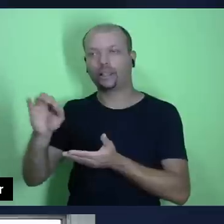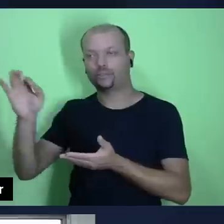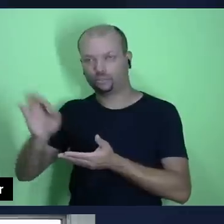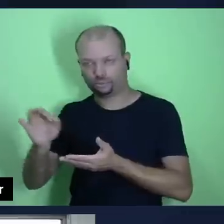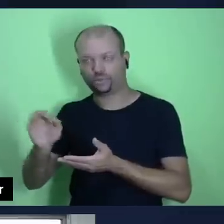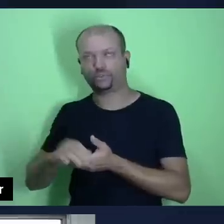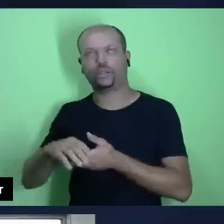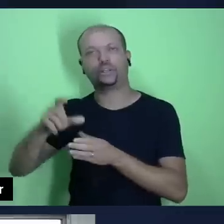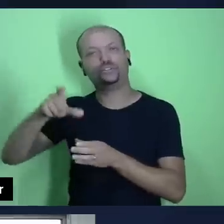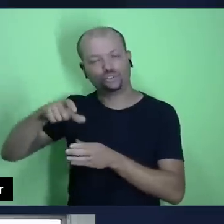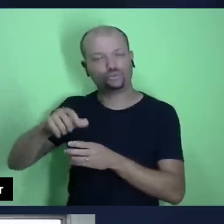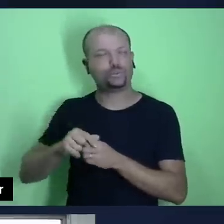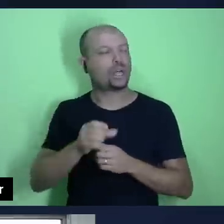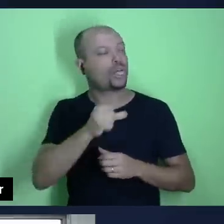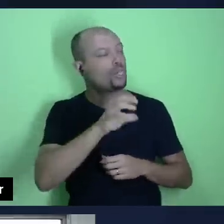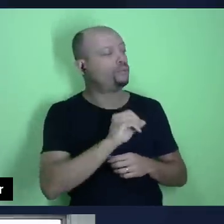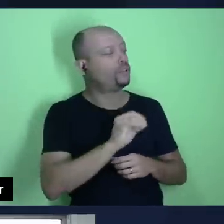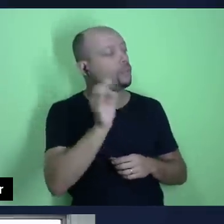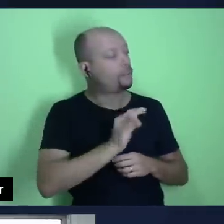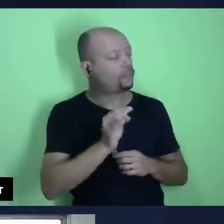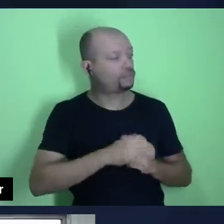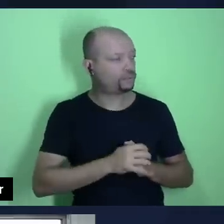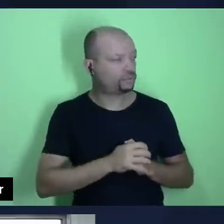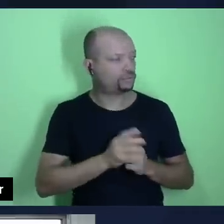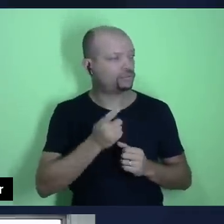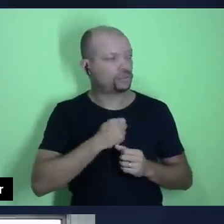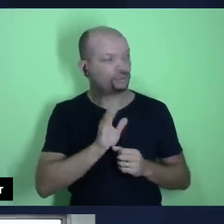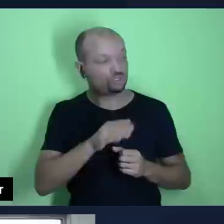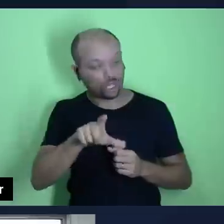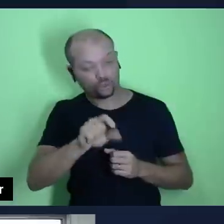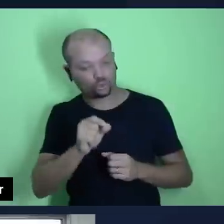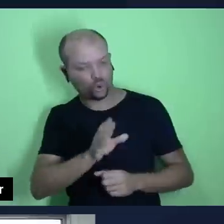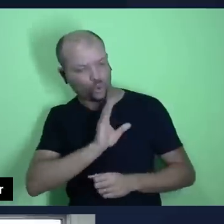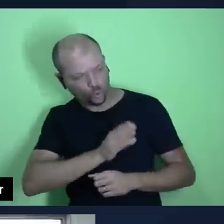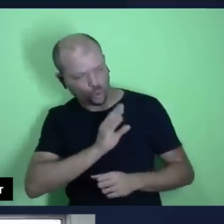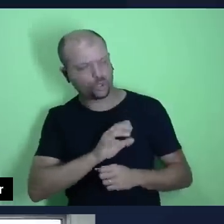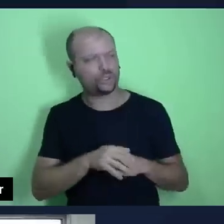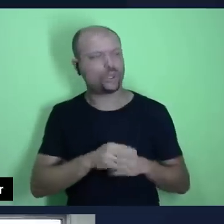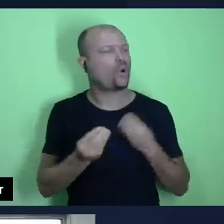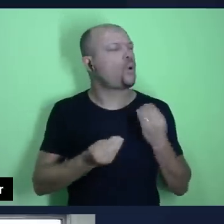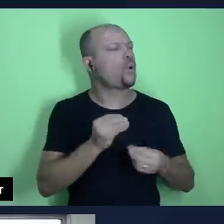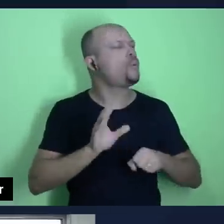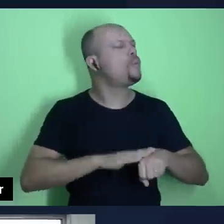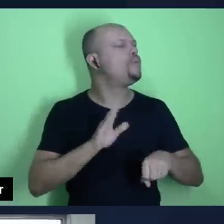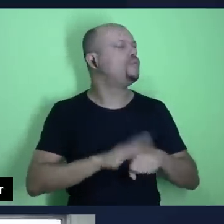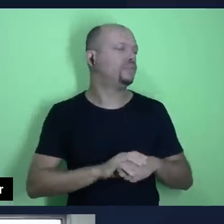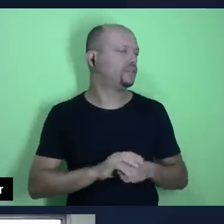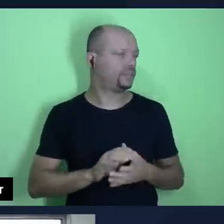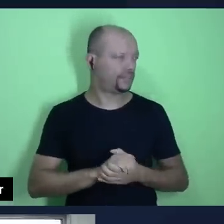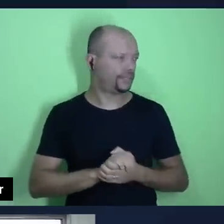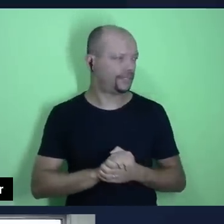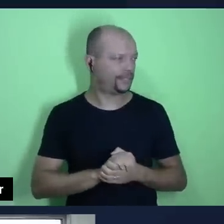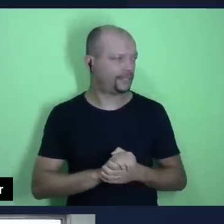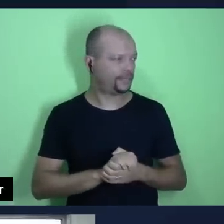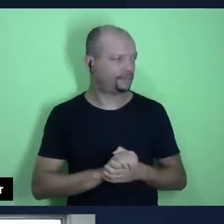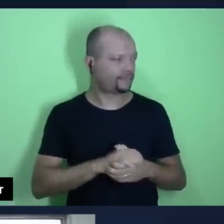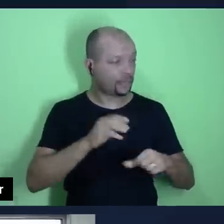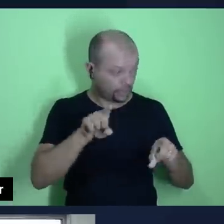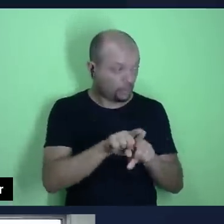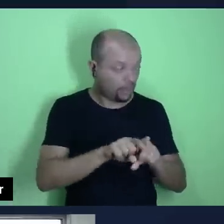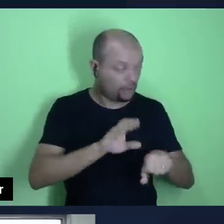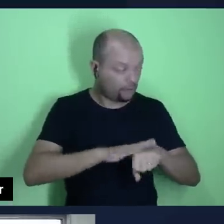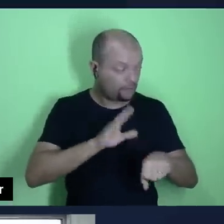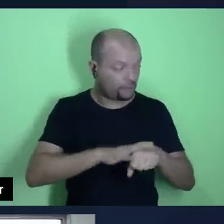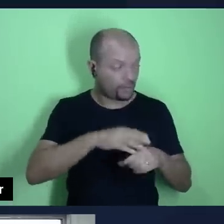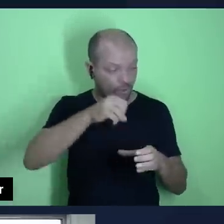noventa por cento que sobram, eu defino um valor no meu coração. Como deveria ser esse proceder daí em diante, pastor